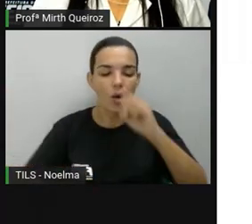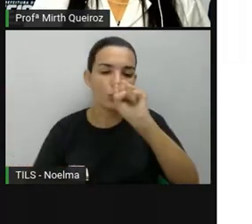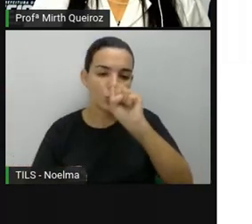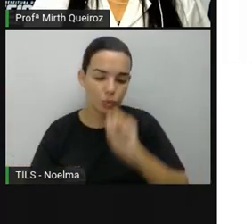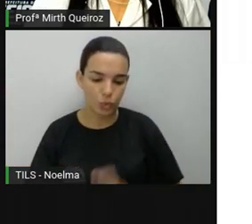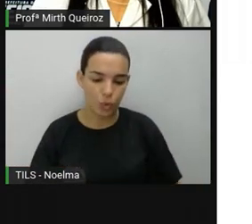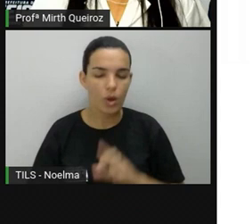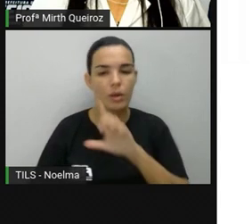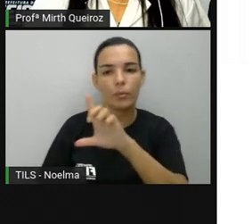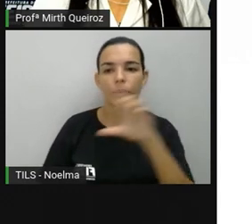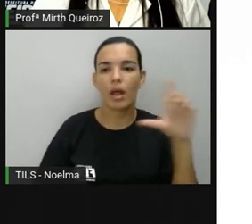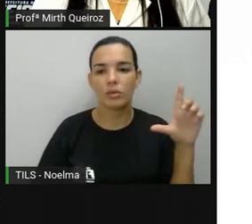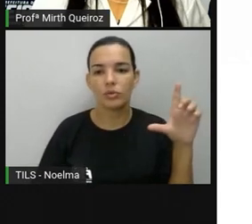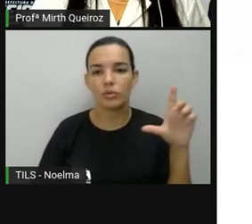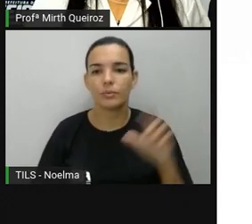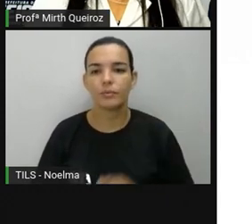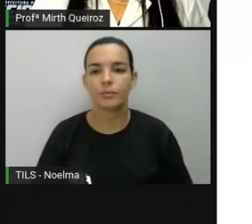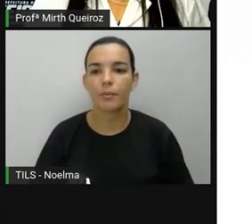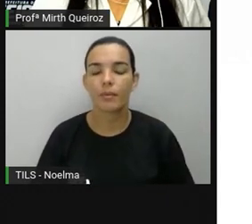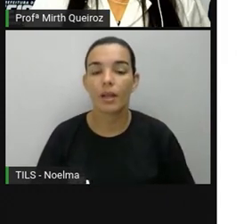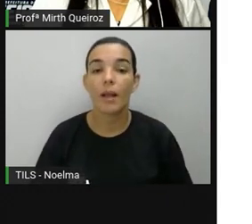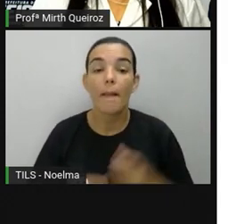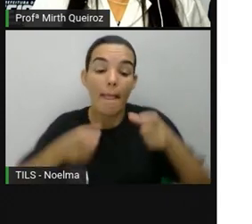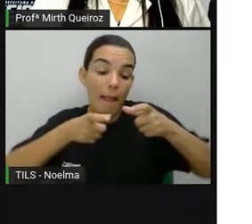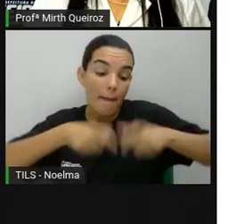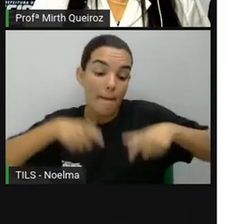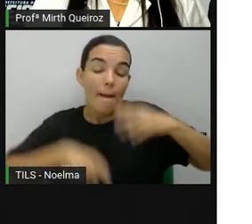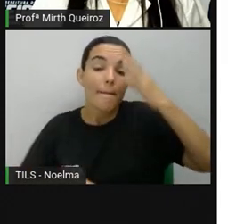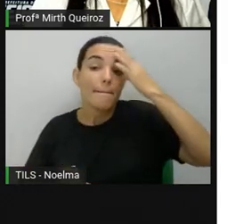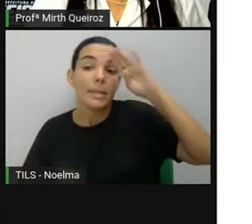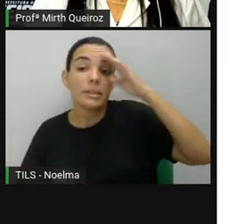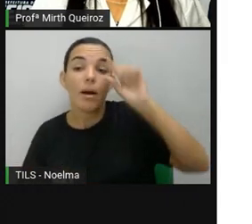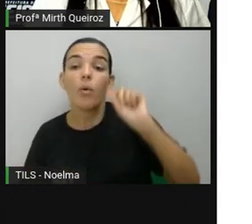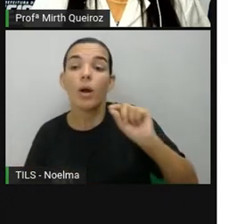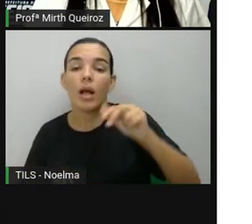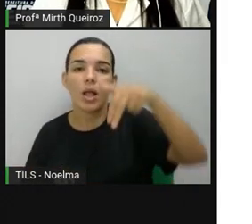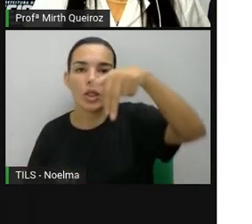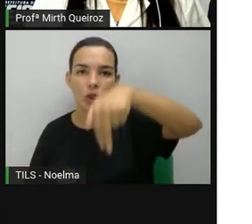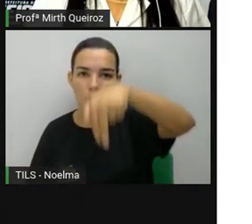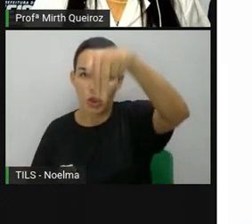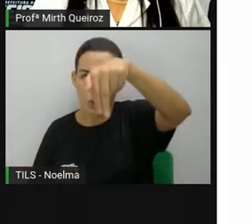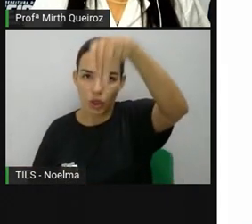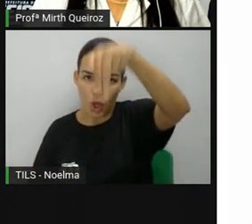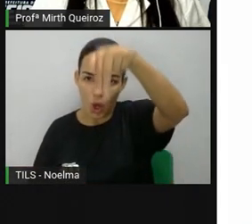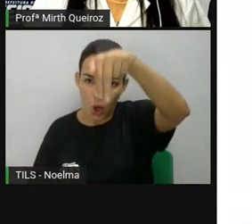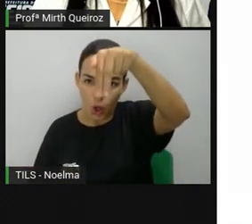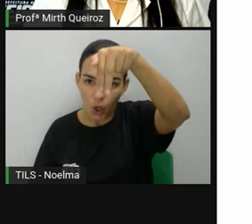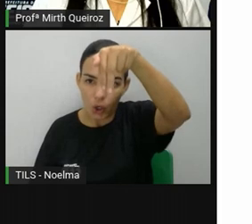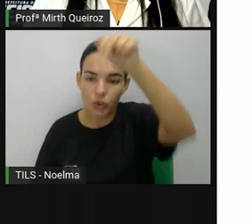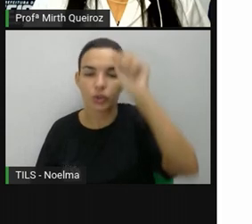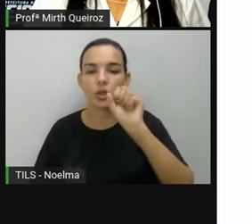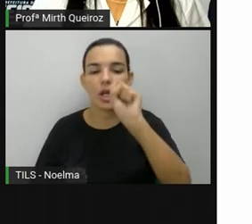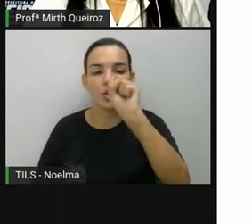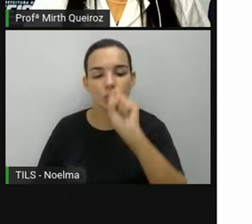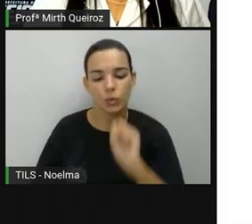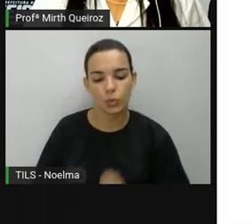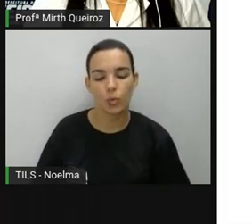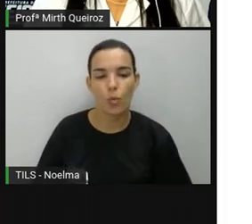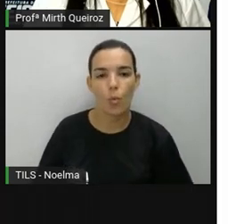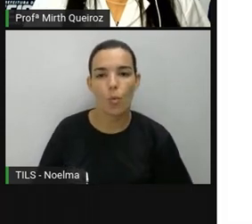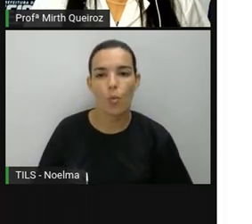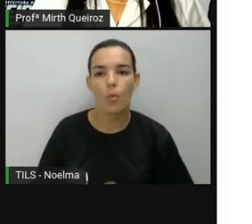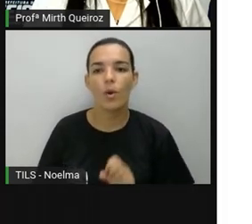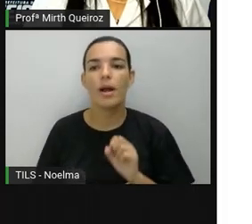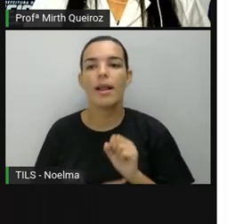o leste. Os pontos cardeais principais são norte, representado pela letra N, sul, representado